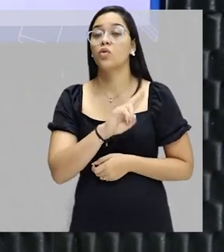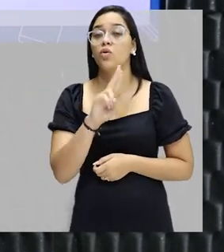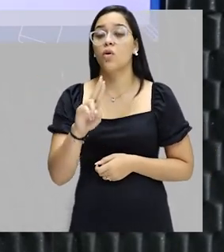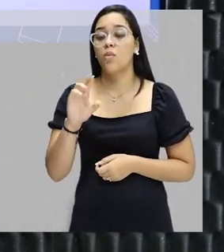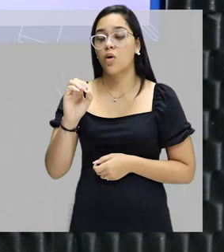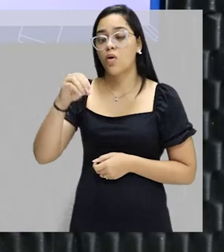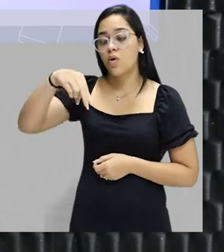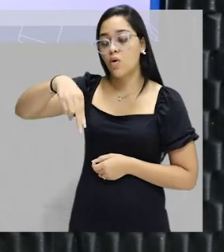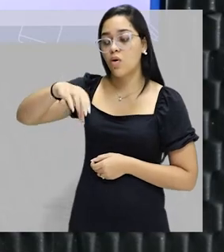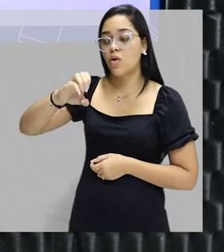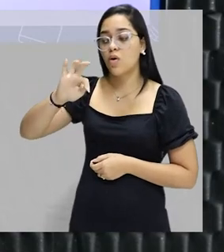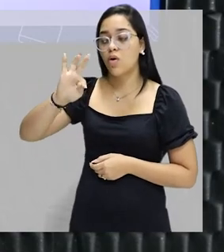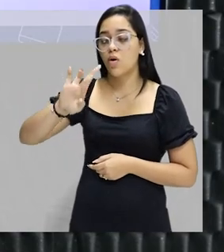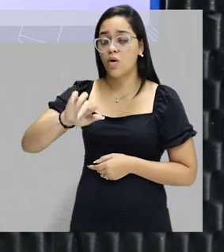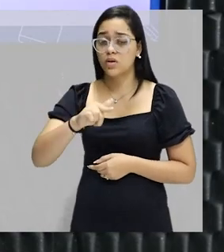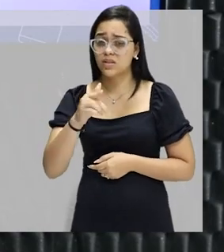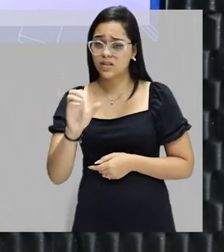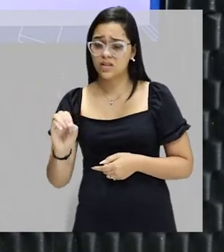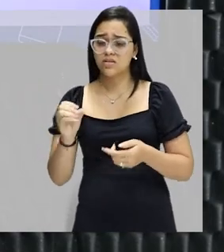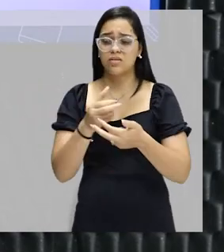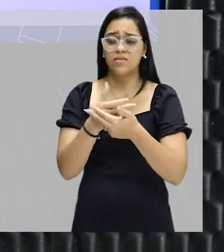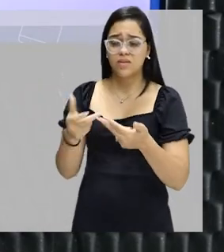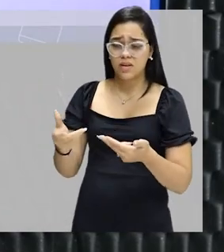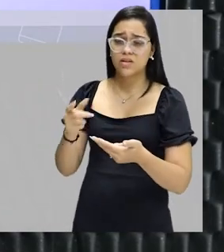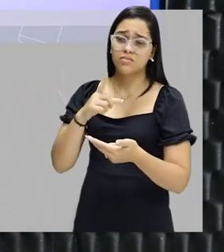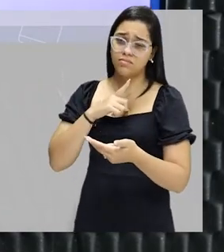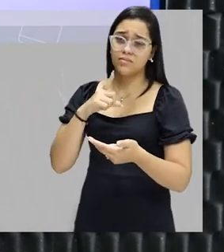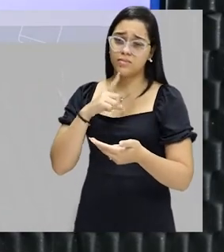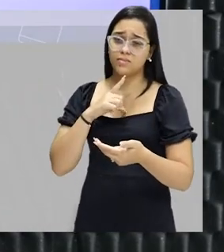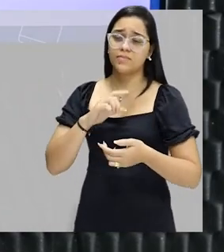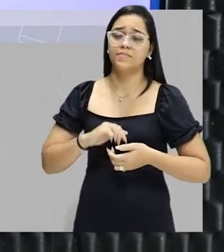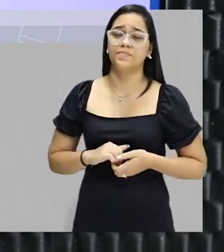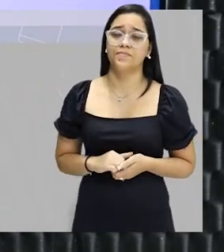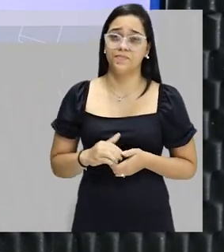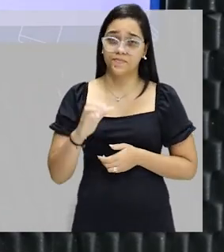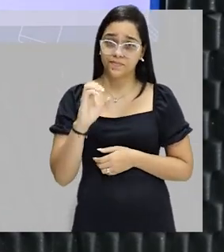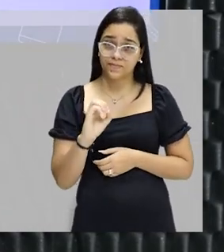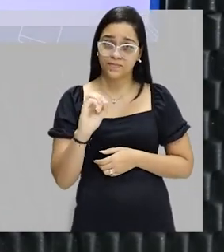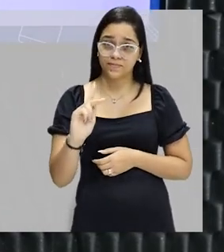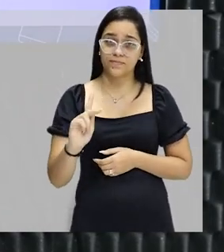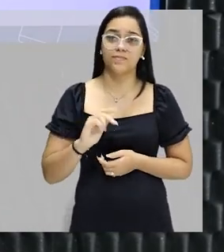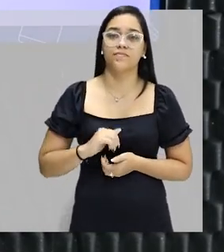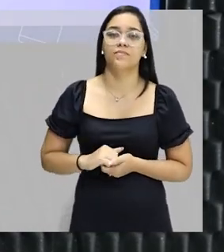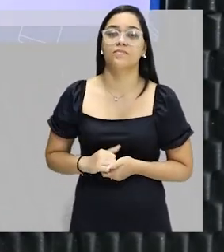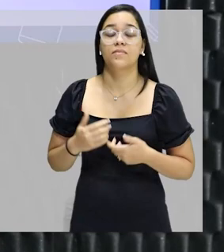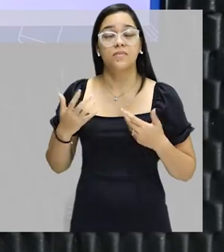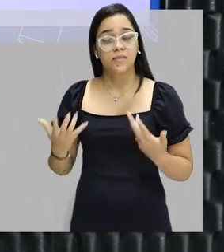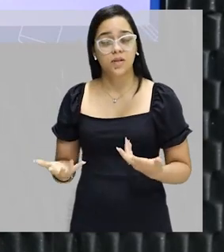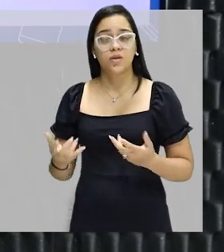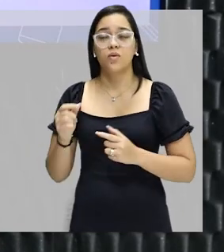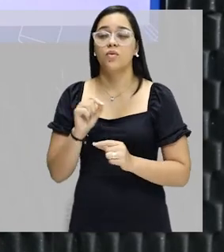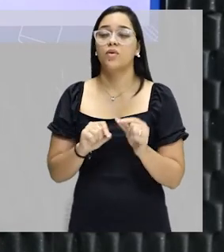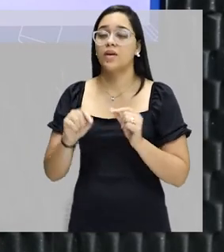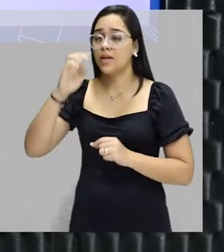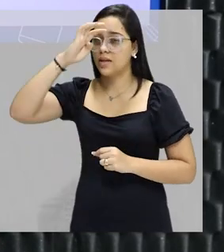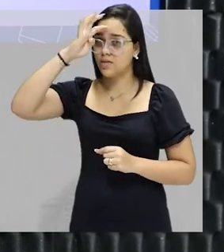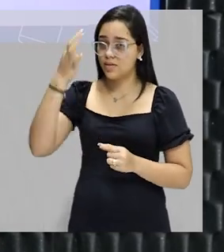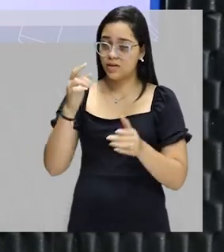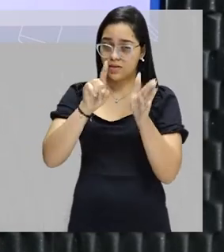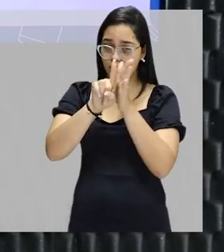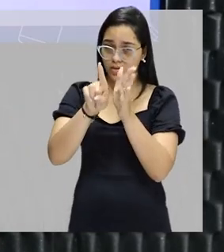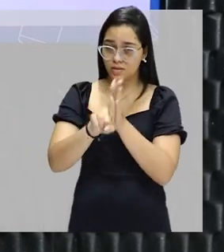concentração. Nós tínhamos diversos tipos de concentrações. Show de bola, turminha? Então, nós vamos estar resolvendo